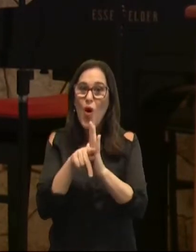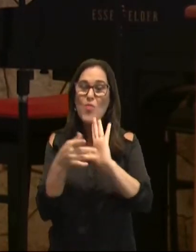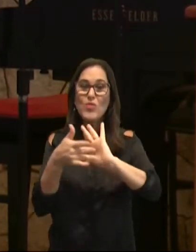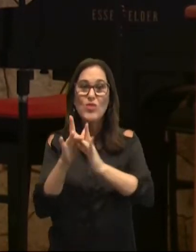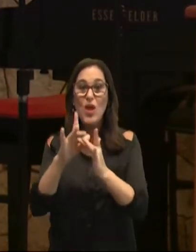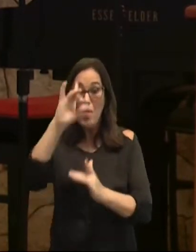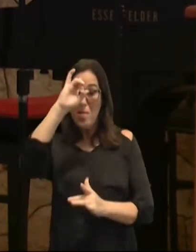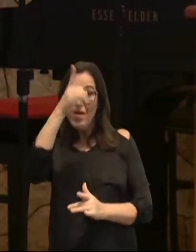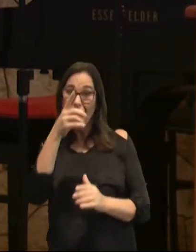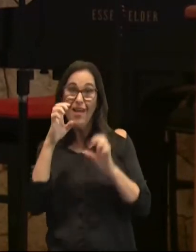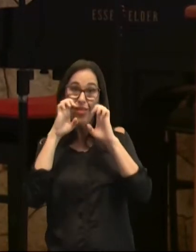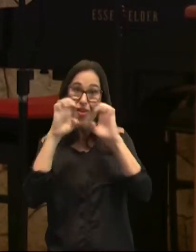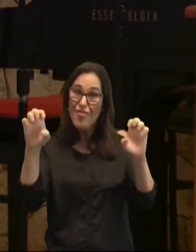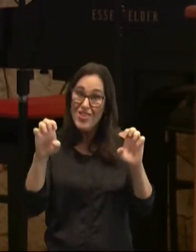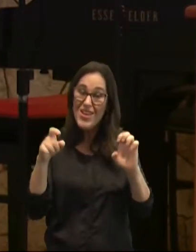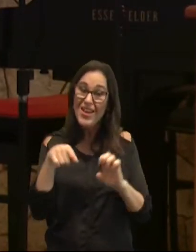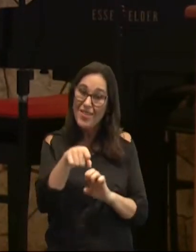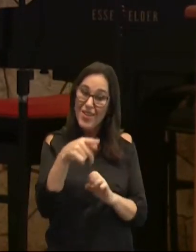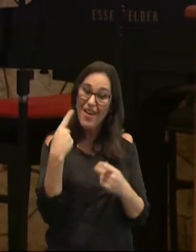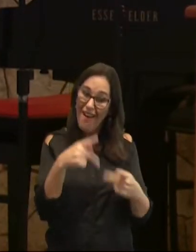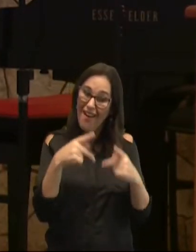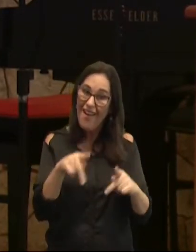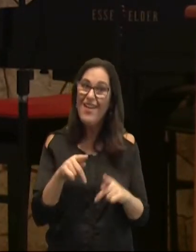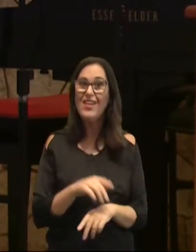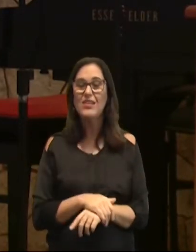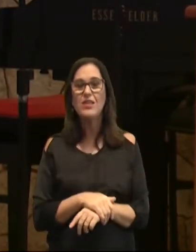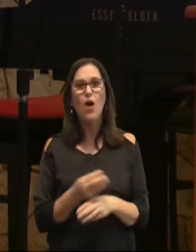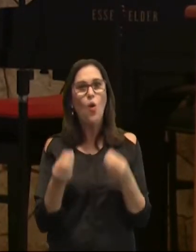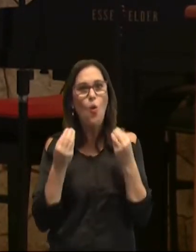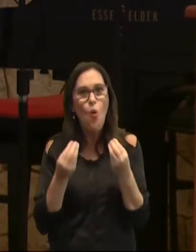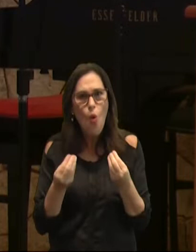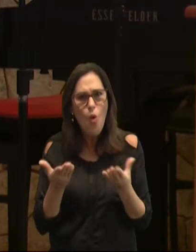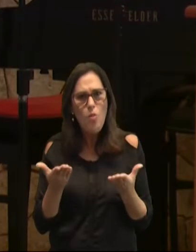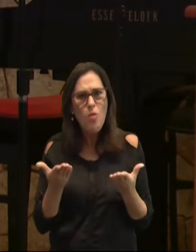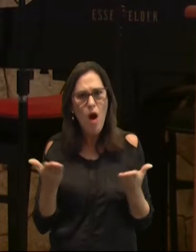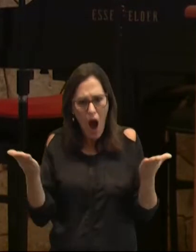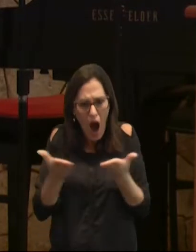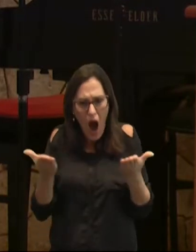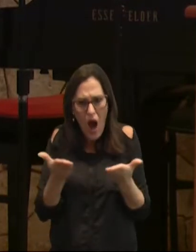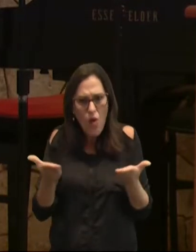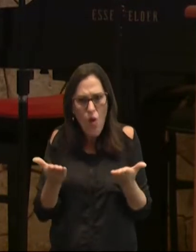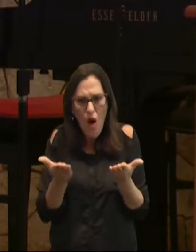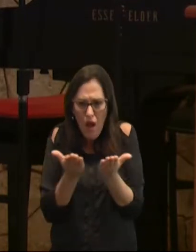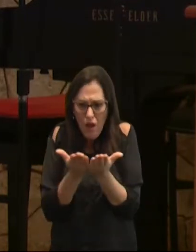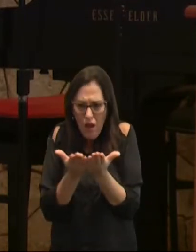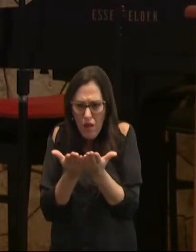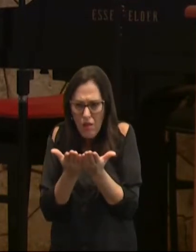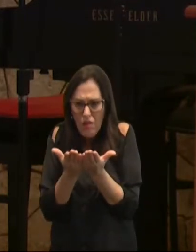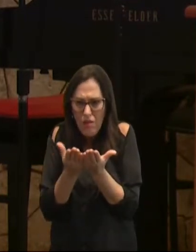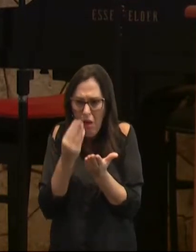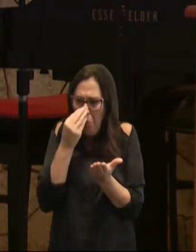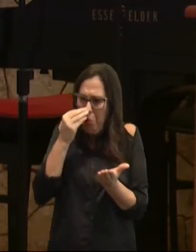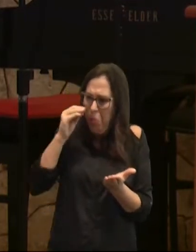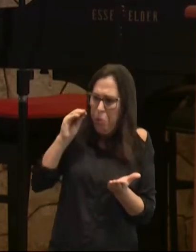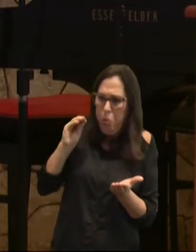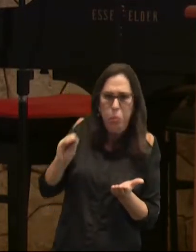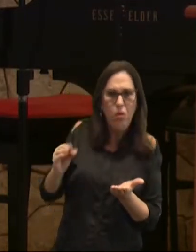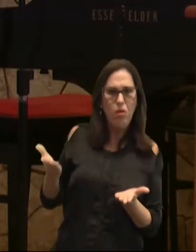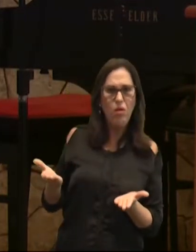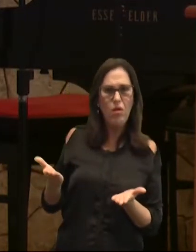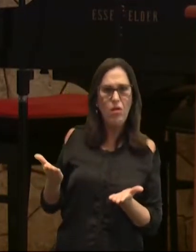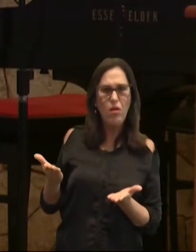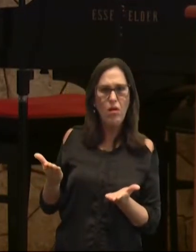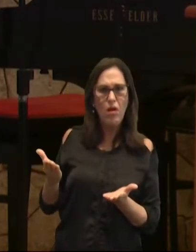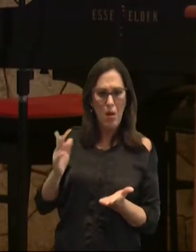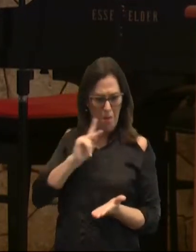enviado para pregar o Evangelho para eles. Como agora, pois, esses cristãos estavam rejeitando, tanto o